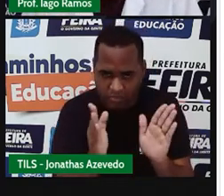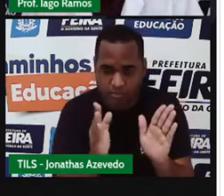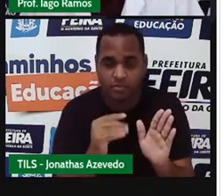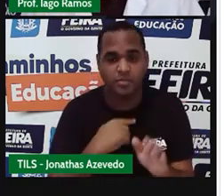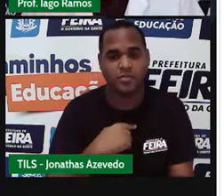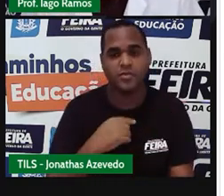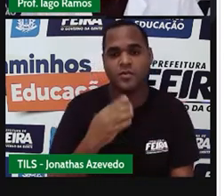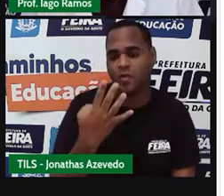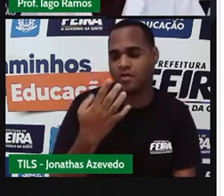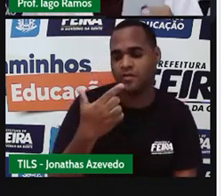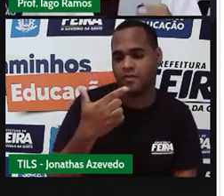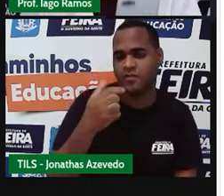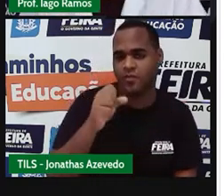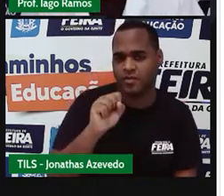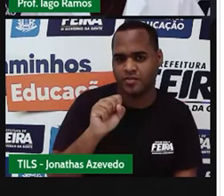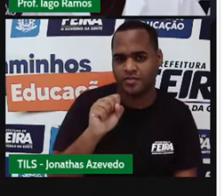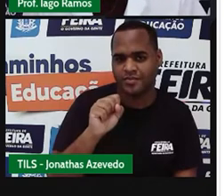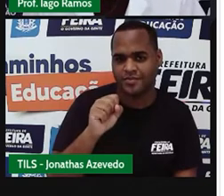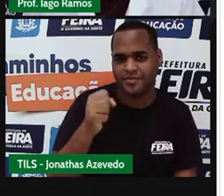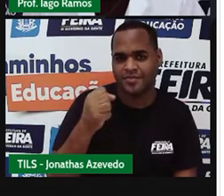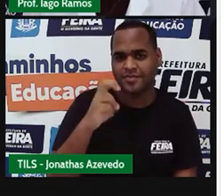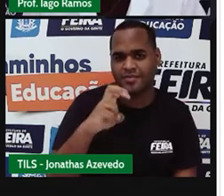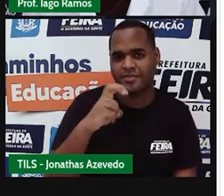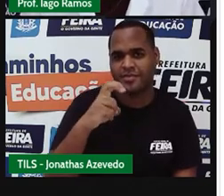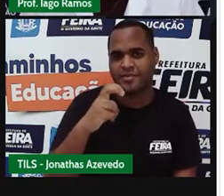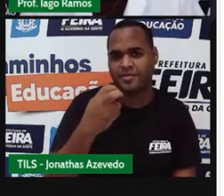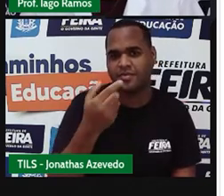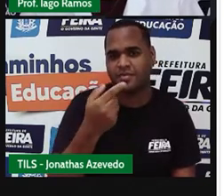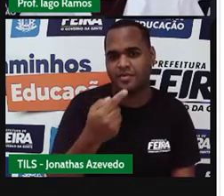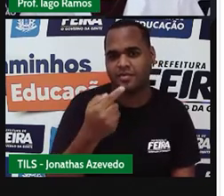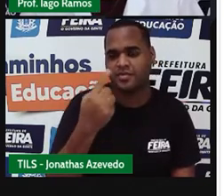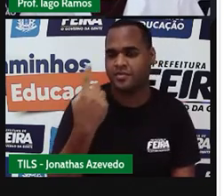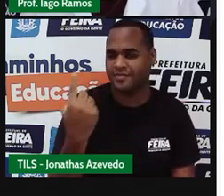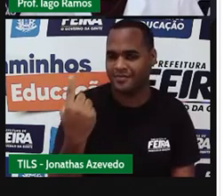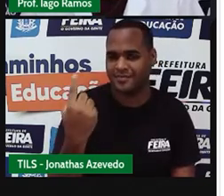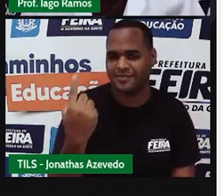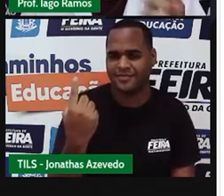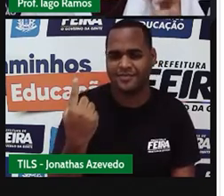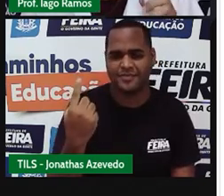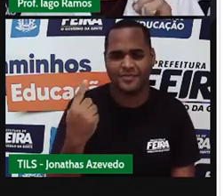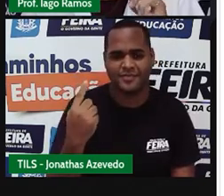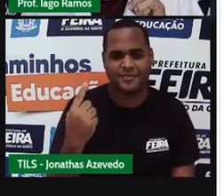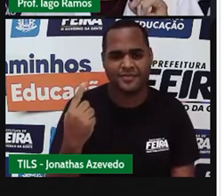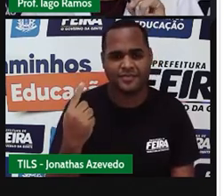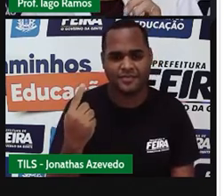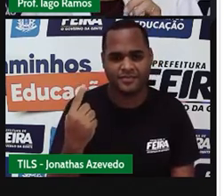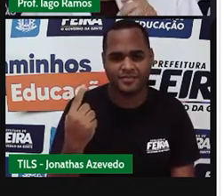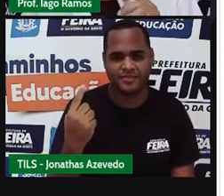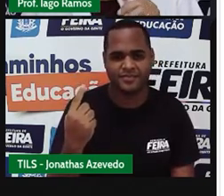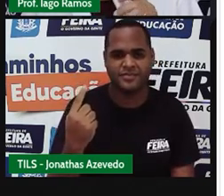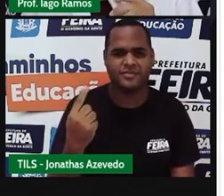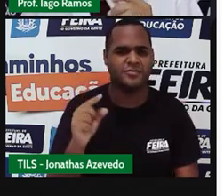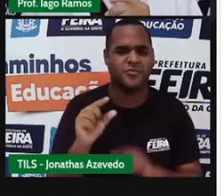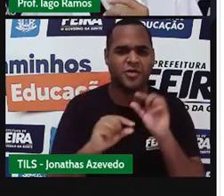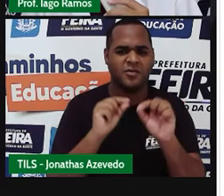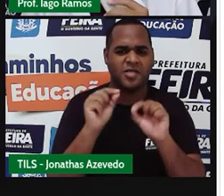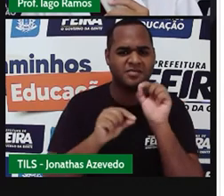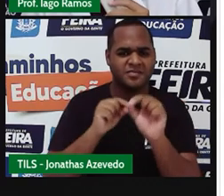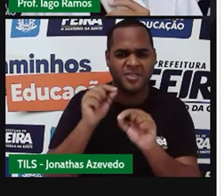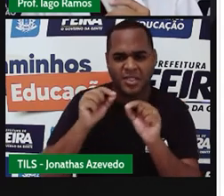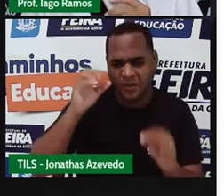428.571. O que é que tem de curioso nesse resultado?